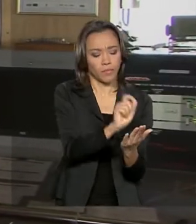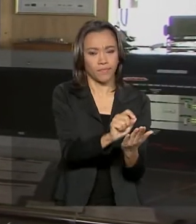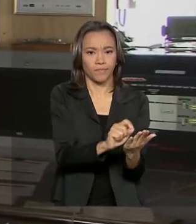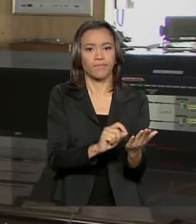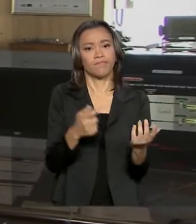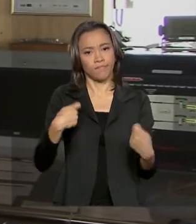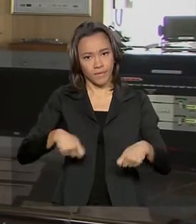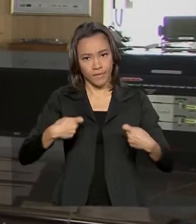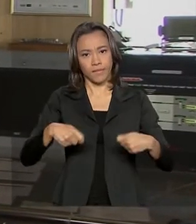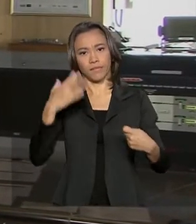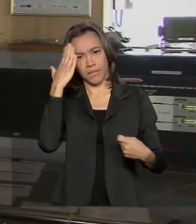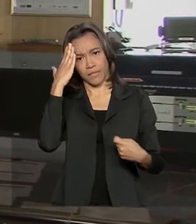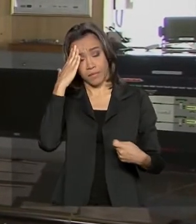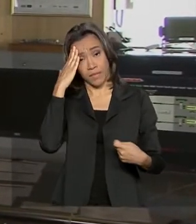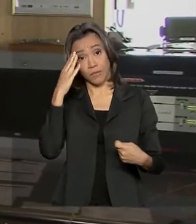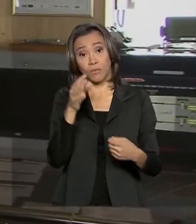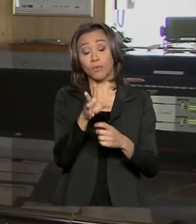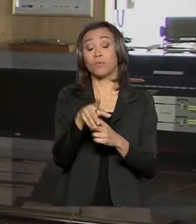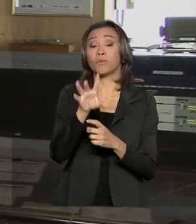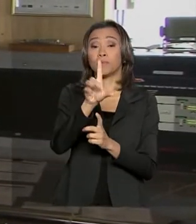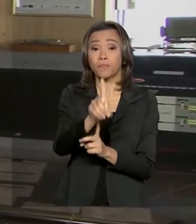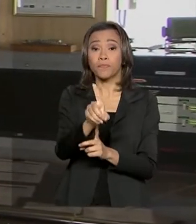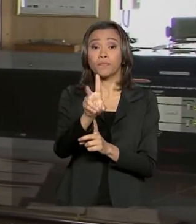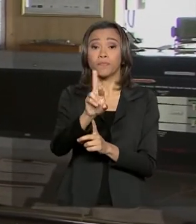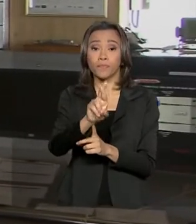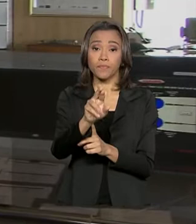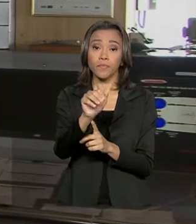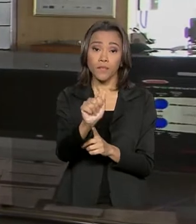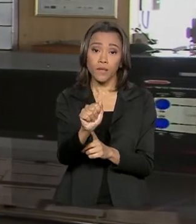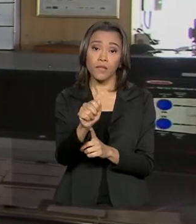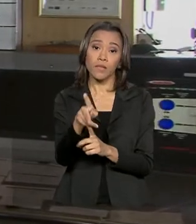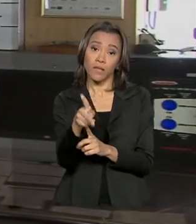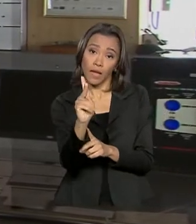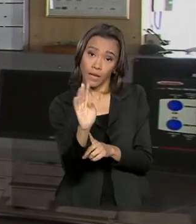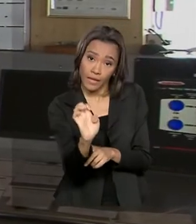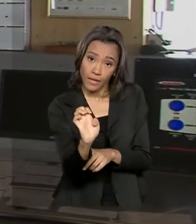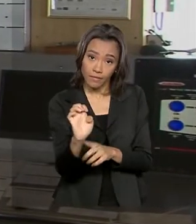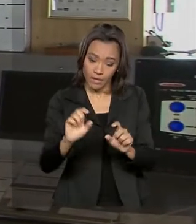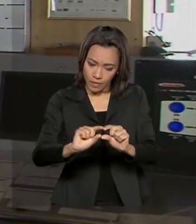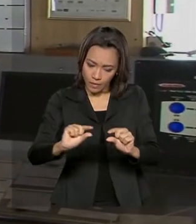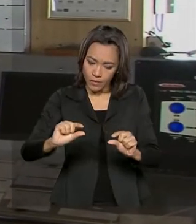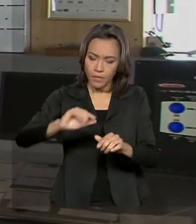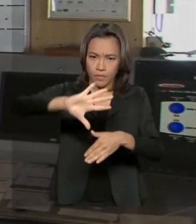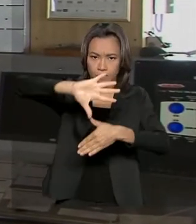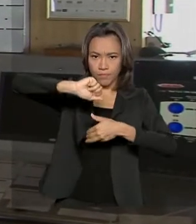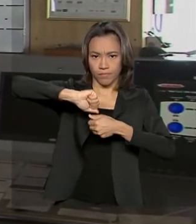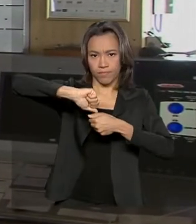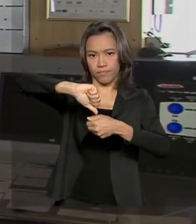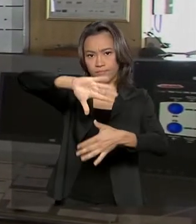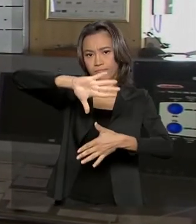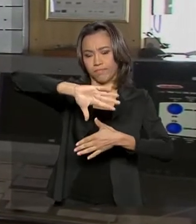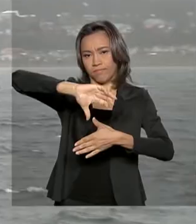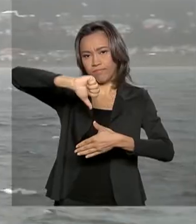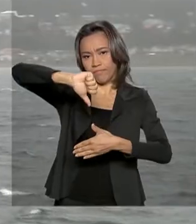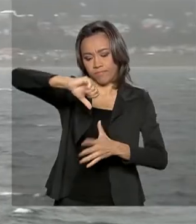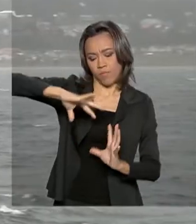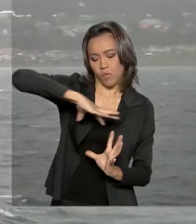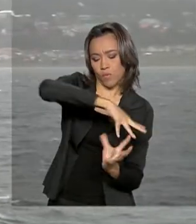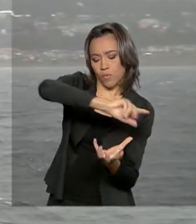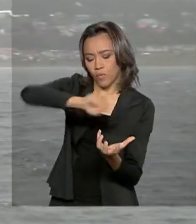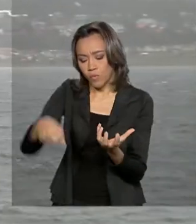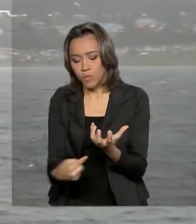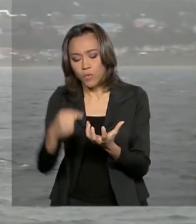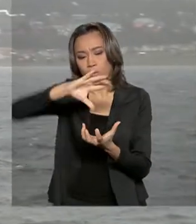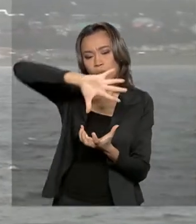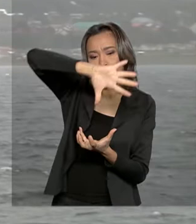meteorológicas do Drake e avalia as melhores condições e a melhor janela para se atravessar o Drake. Nos